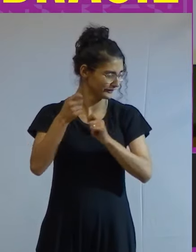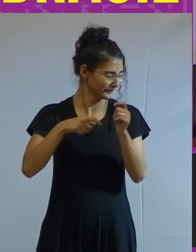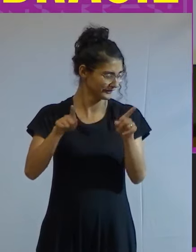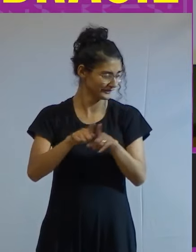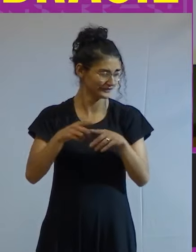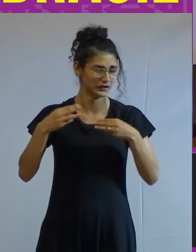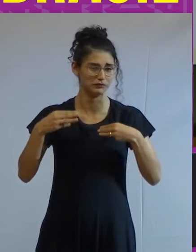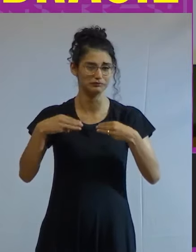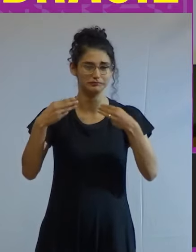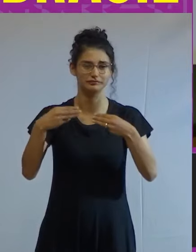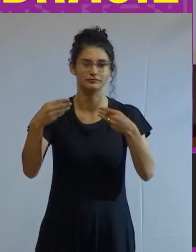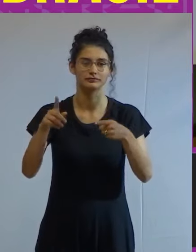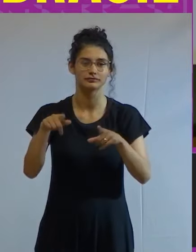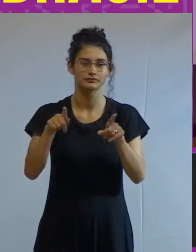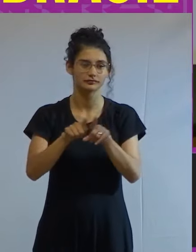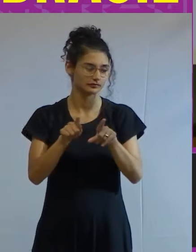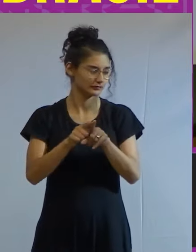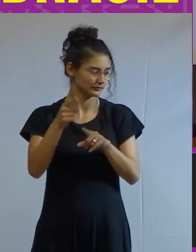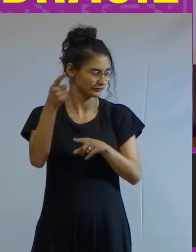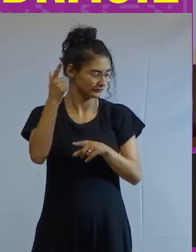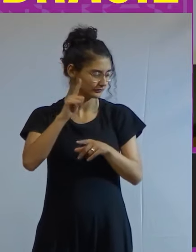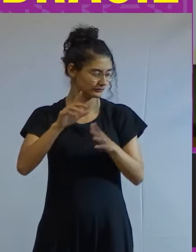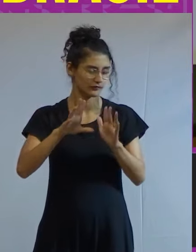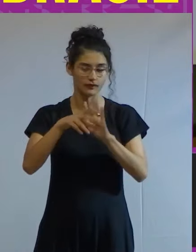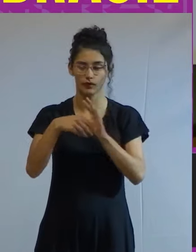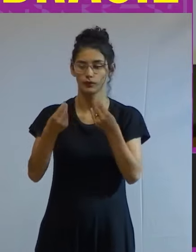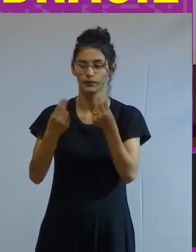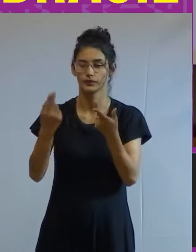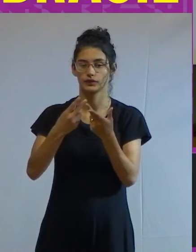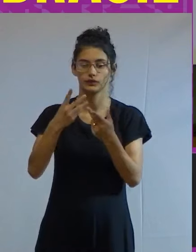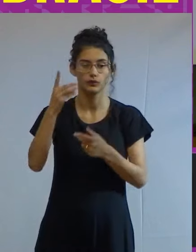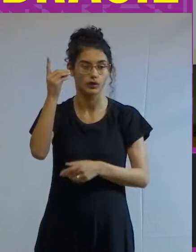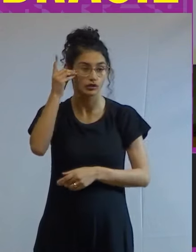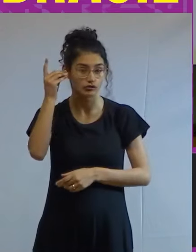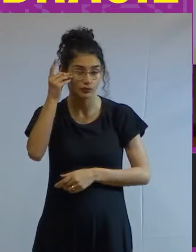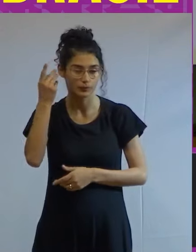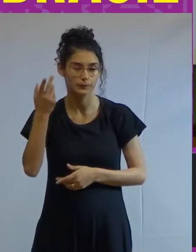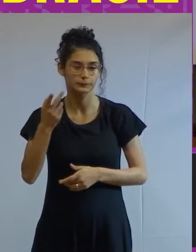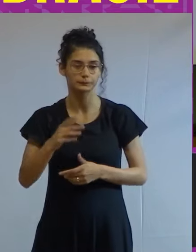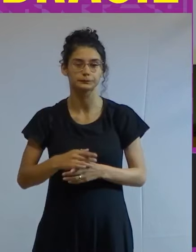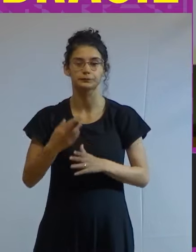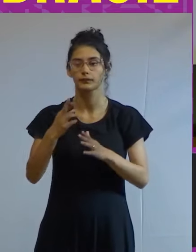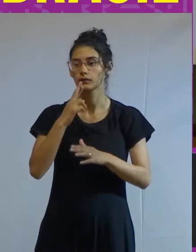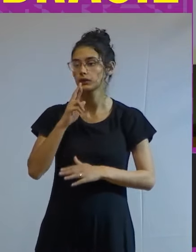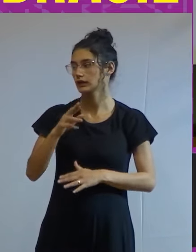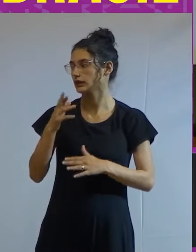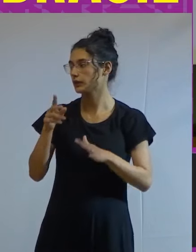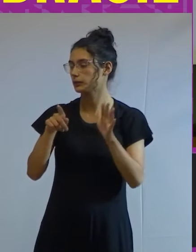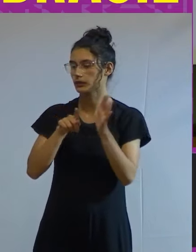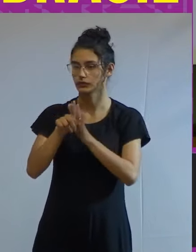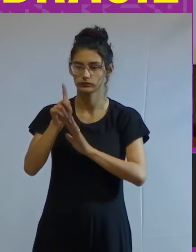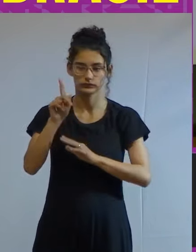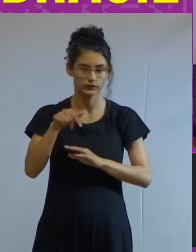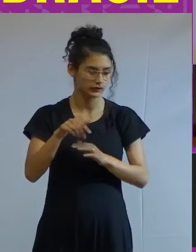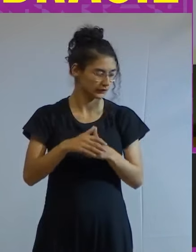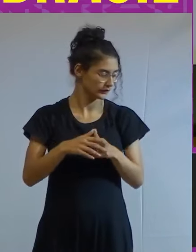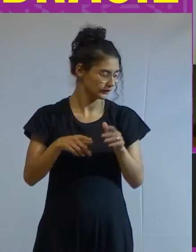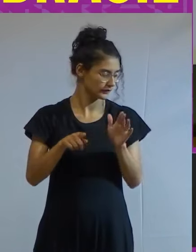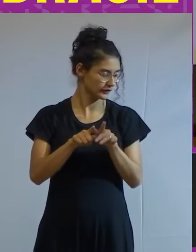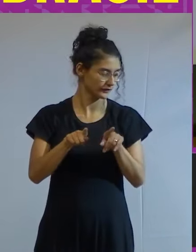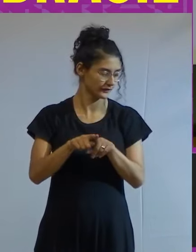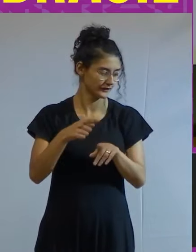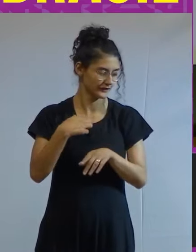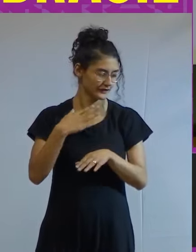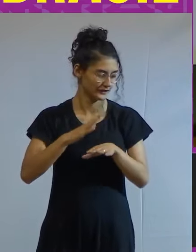ministério é esse que consegue dar um golpe como aconteceu com a Dilma então respondendo a essa pergunta é uma das coisas que eu